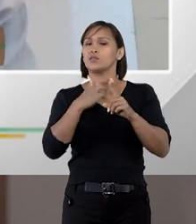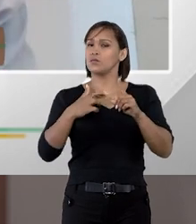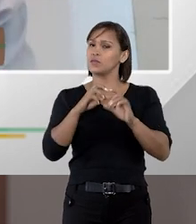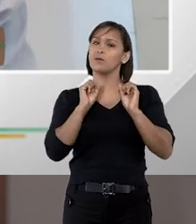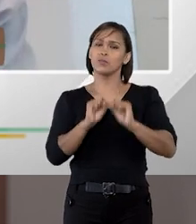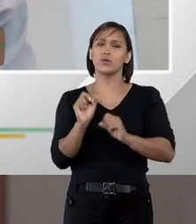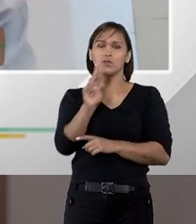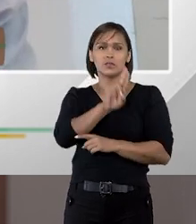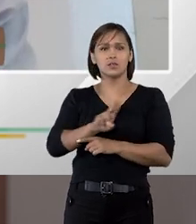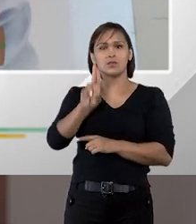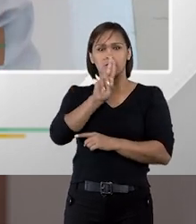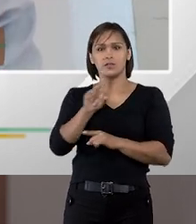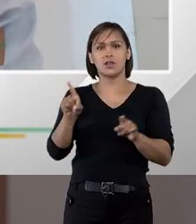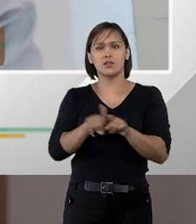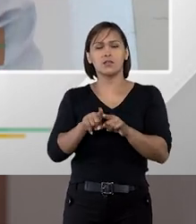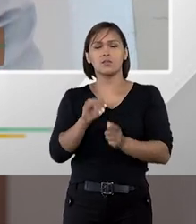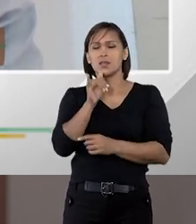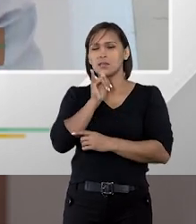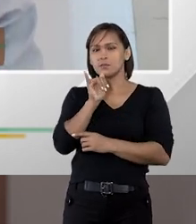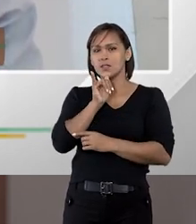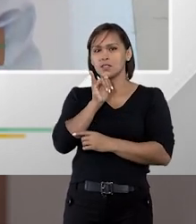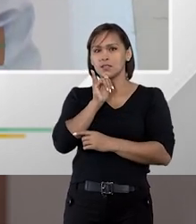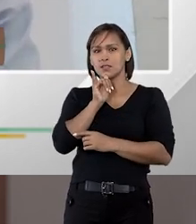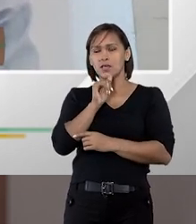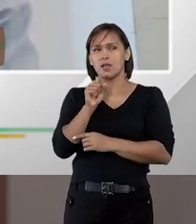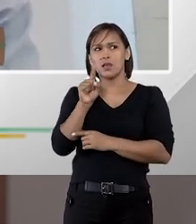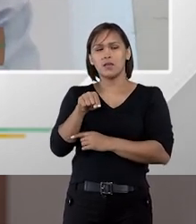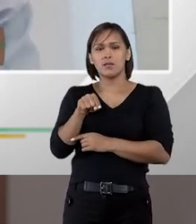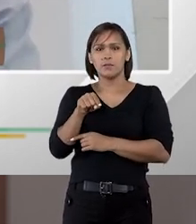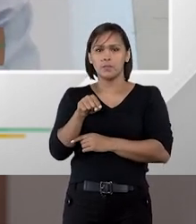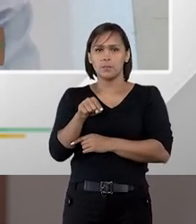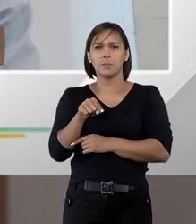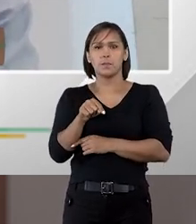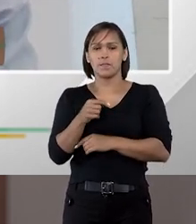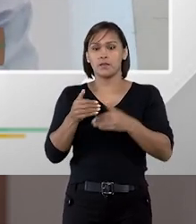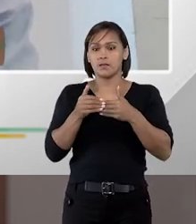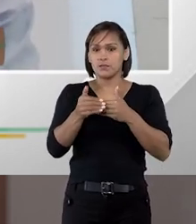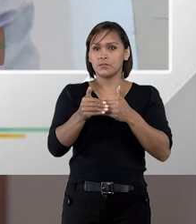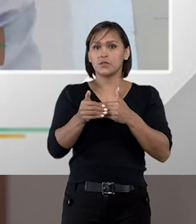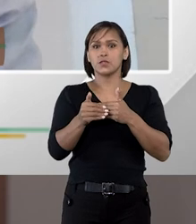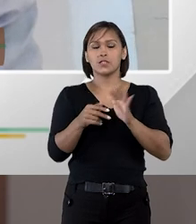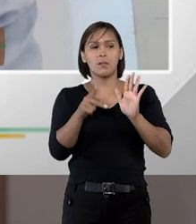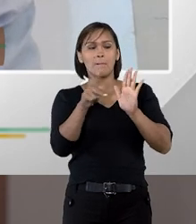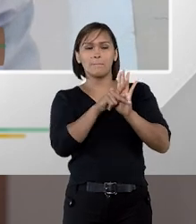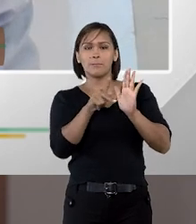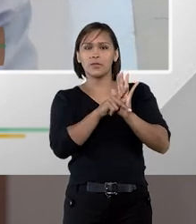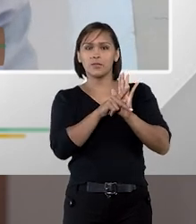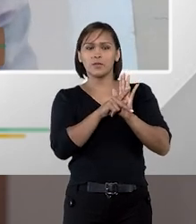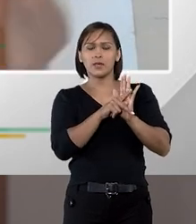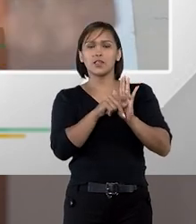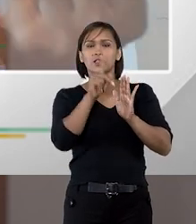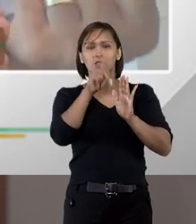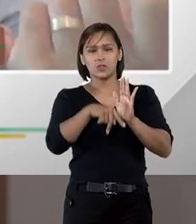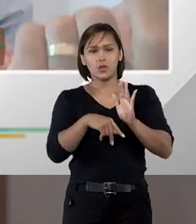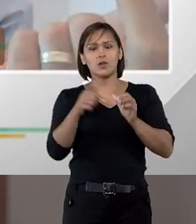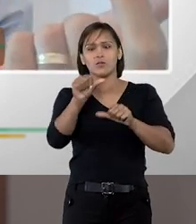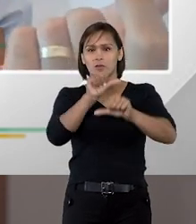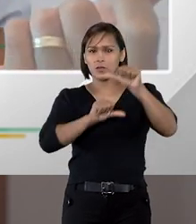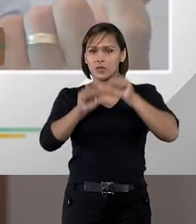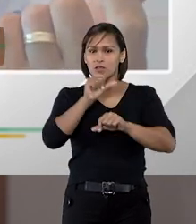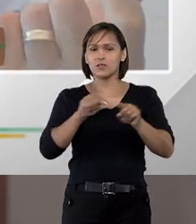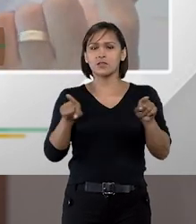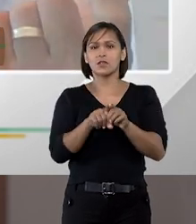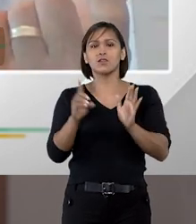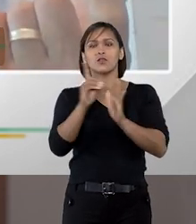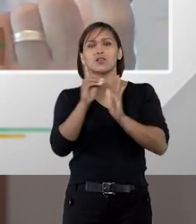arbitragem pode ser utilizada por exemplo para procedimentos proprietórios isso foi uma alteração também